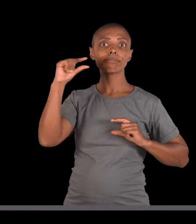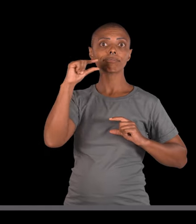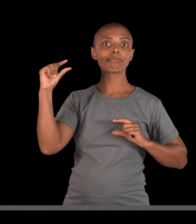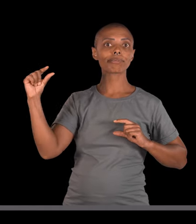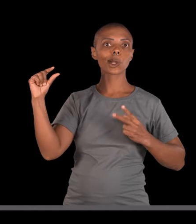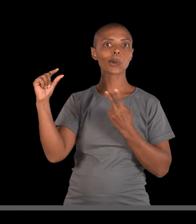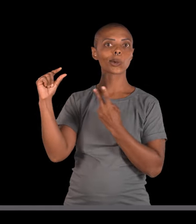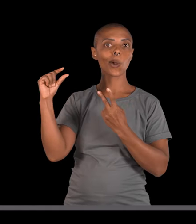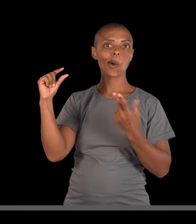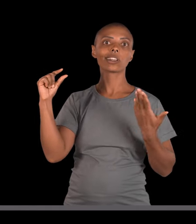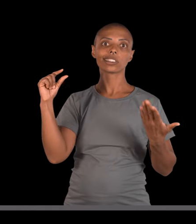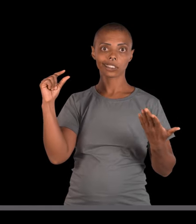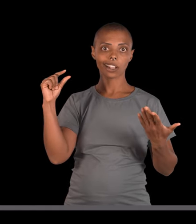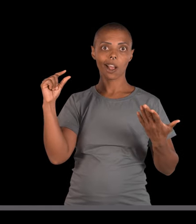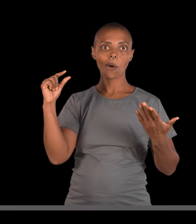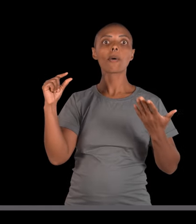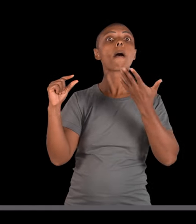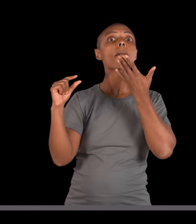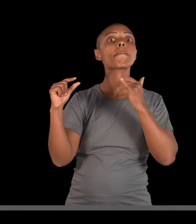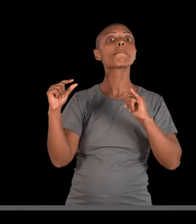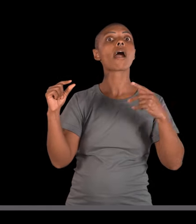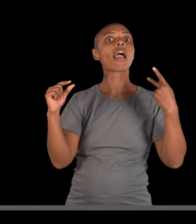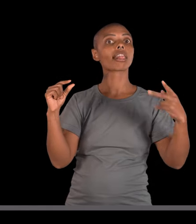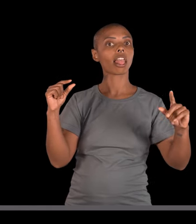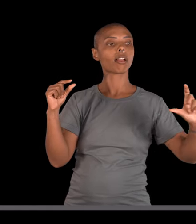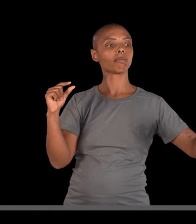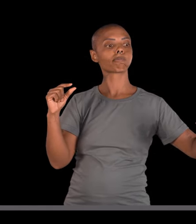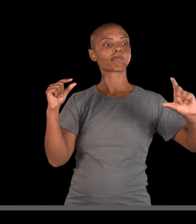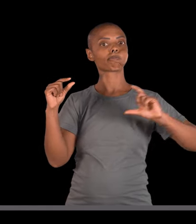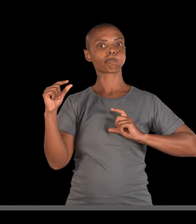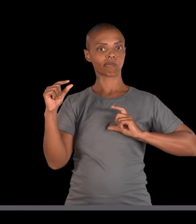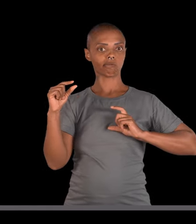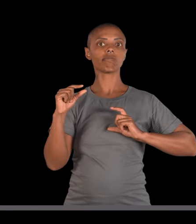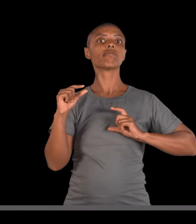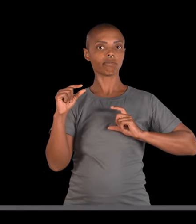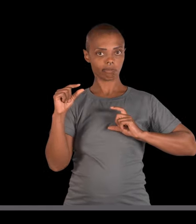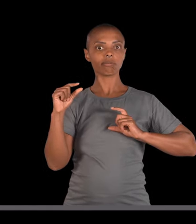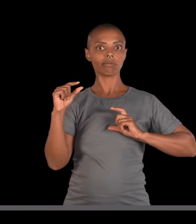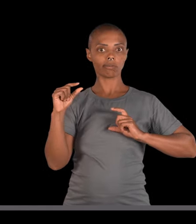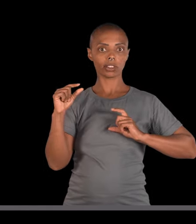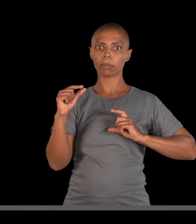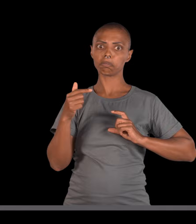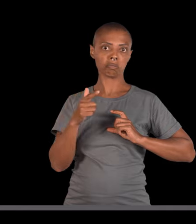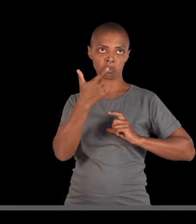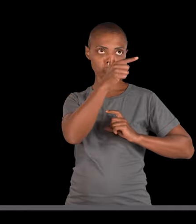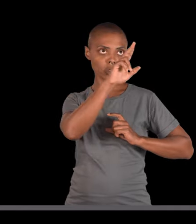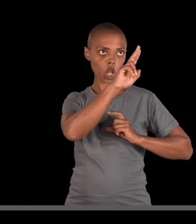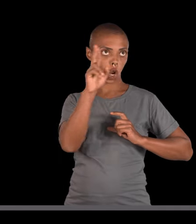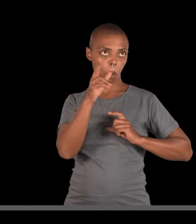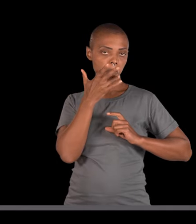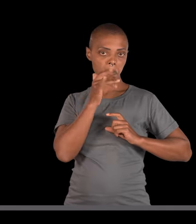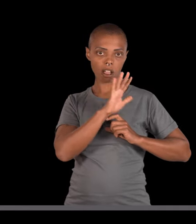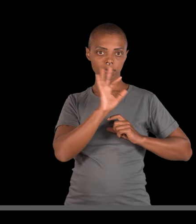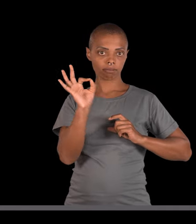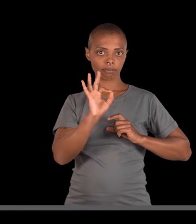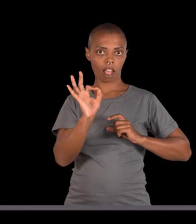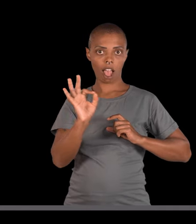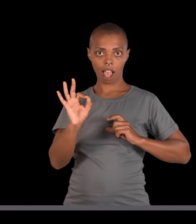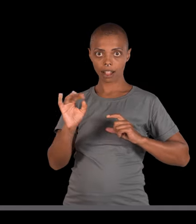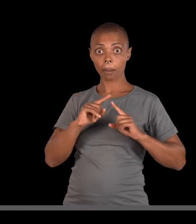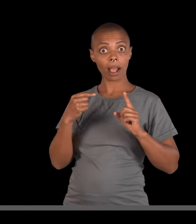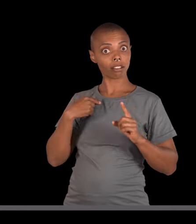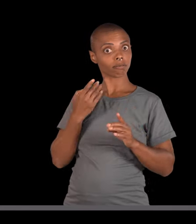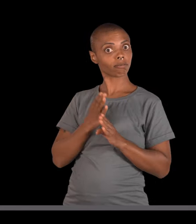porque a mãe é Fzinho, Fzinho. Então o Fzão foi enviado por quem? Pelo pai dele, que nem está aqui.